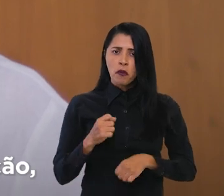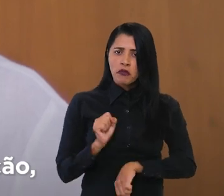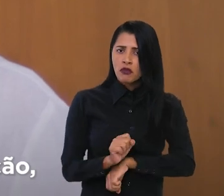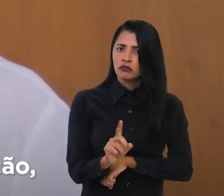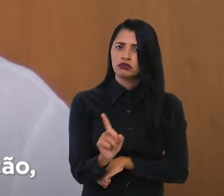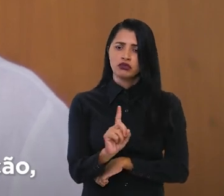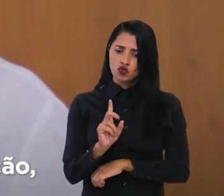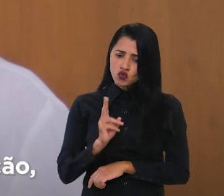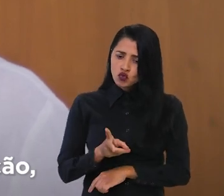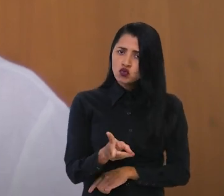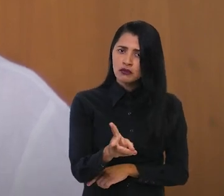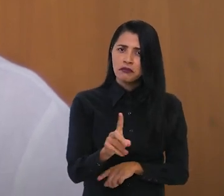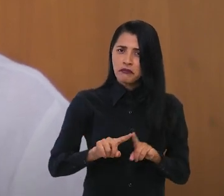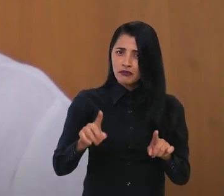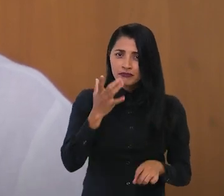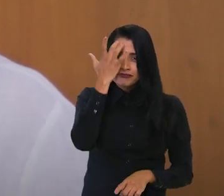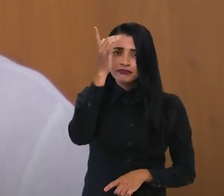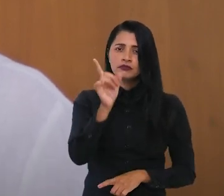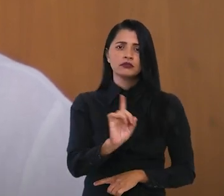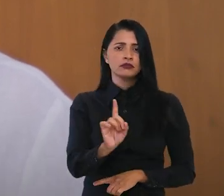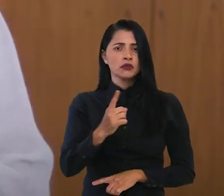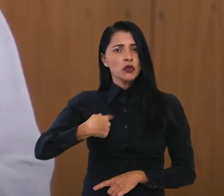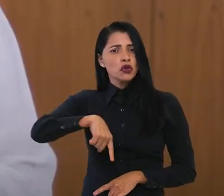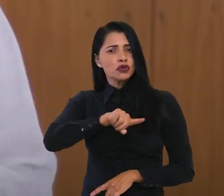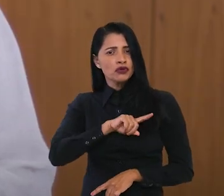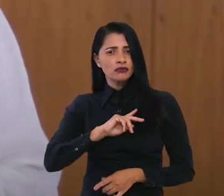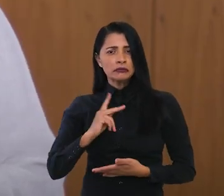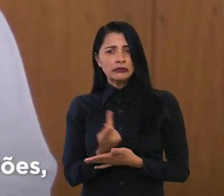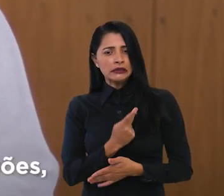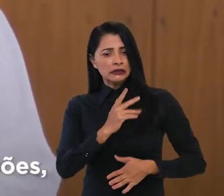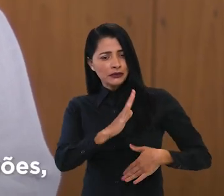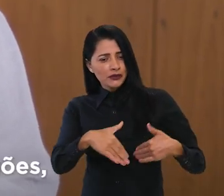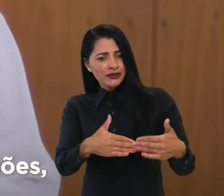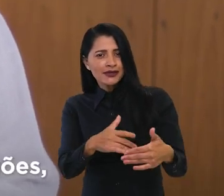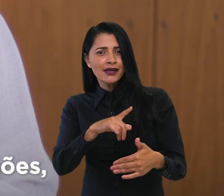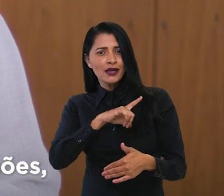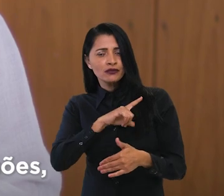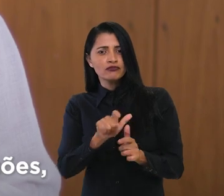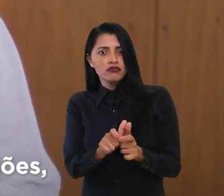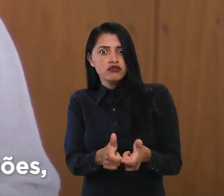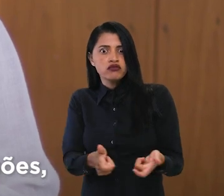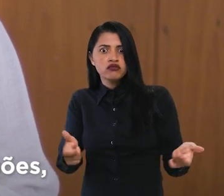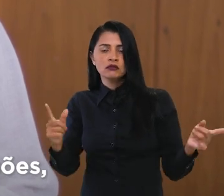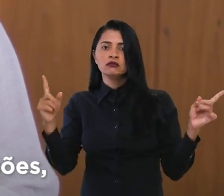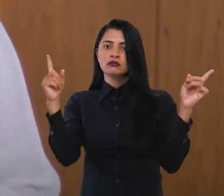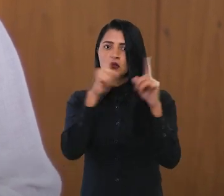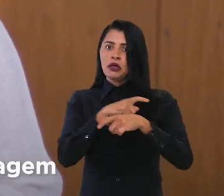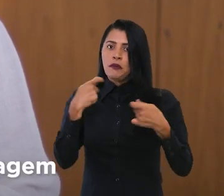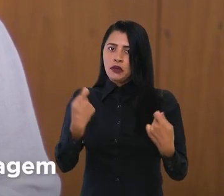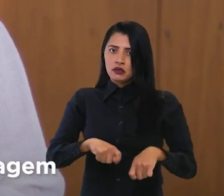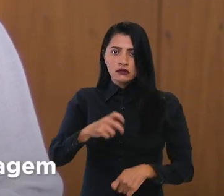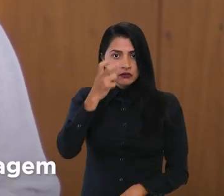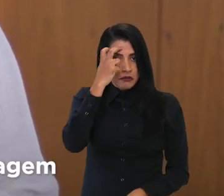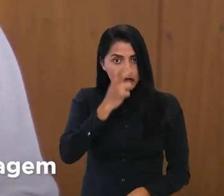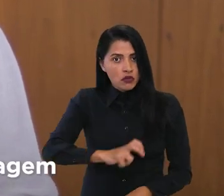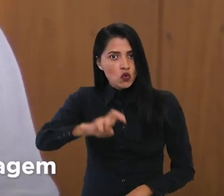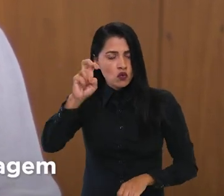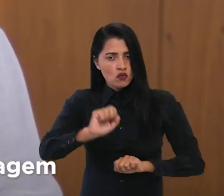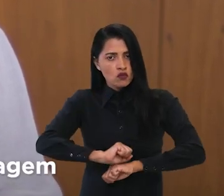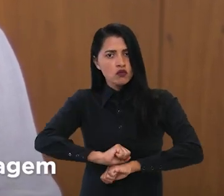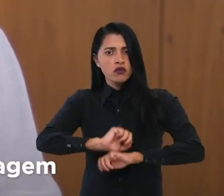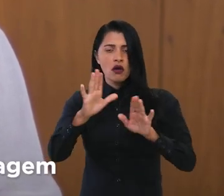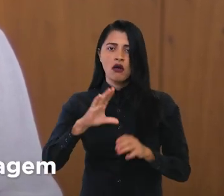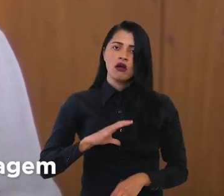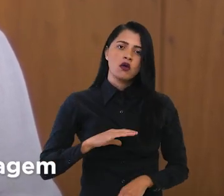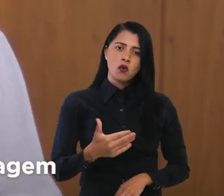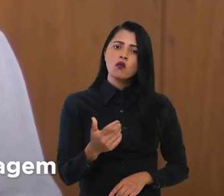retorno nessa determinação, mas não será fácil. Estamos em meio a um processo de grandes dimensões que exige sabedoria,